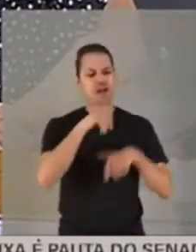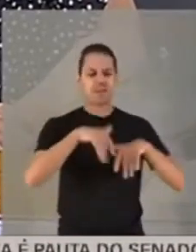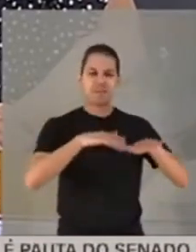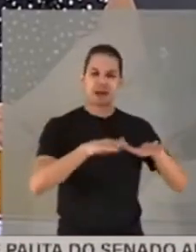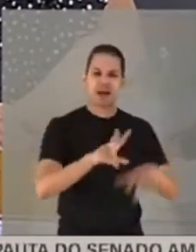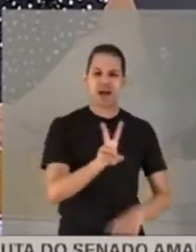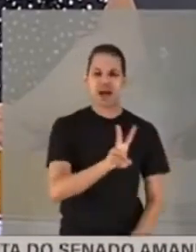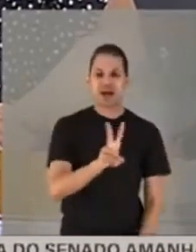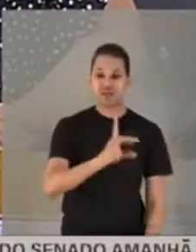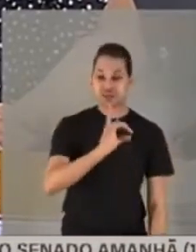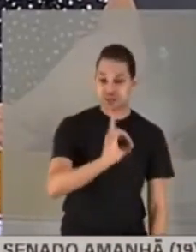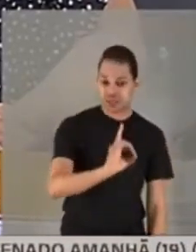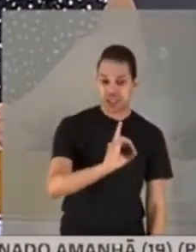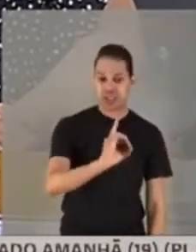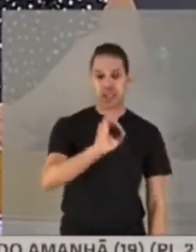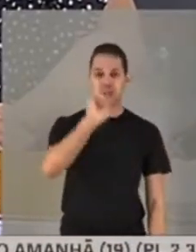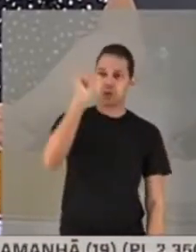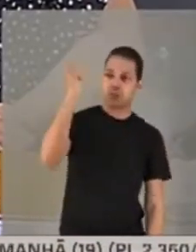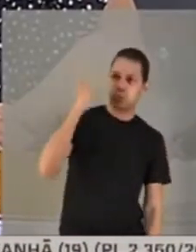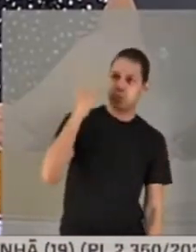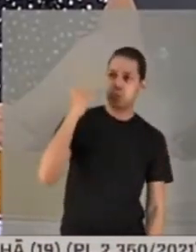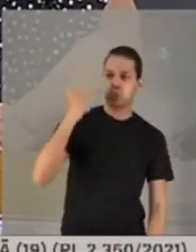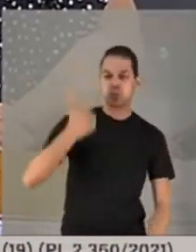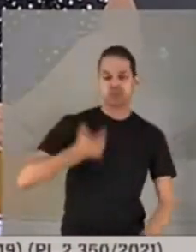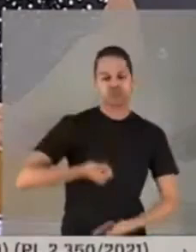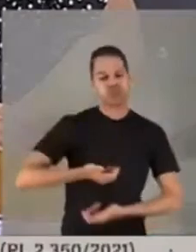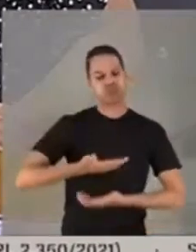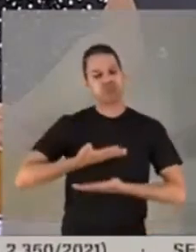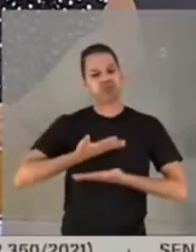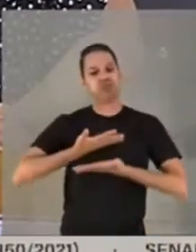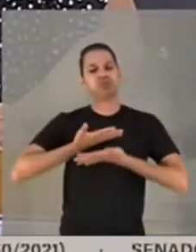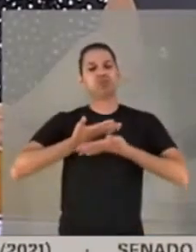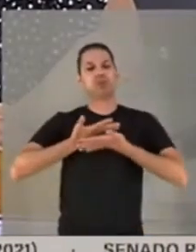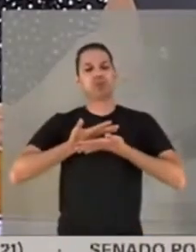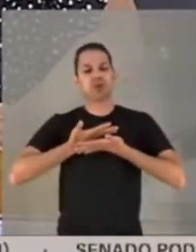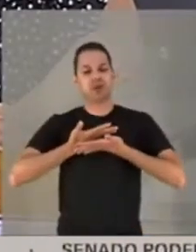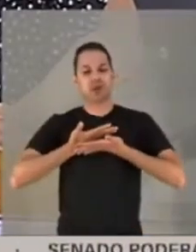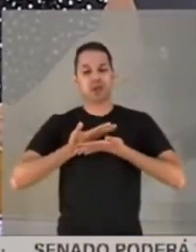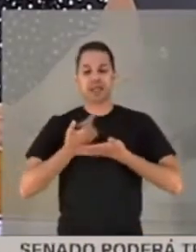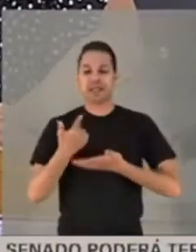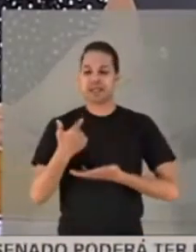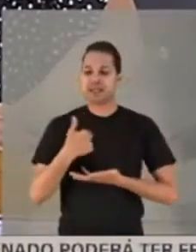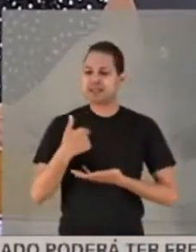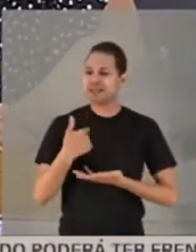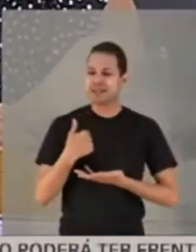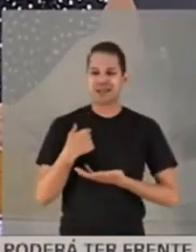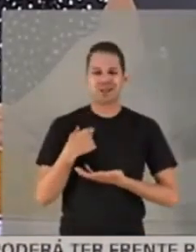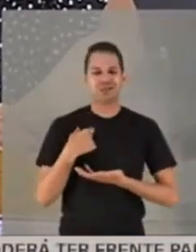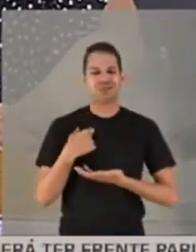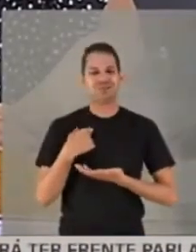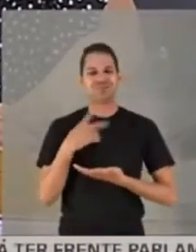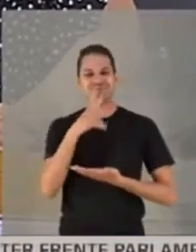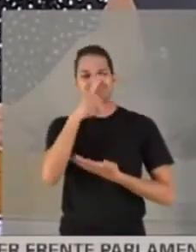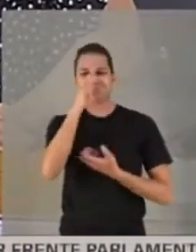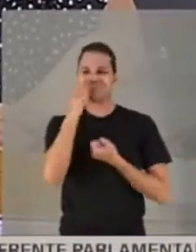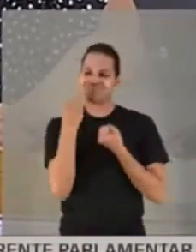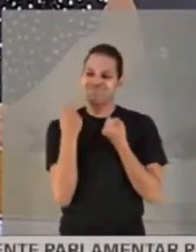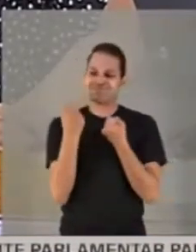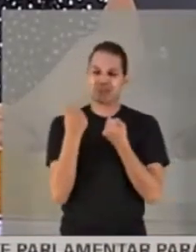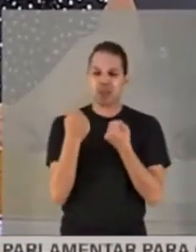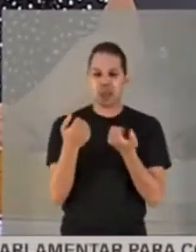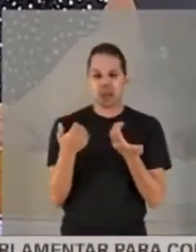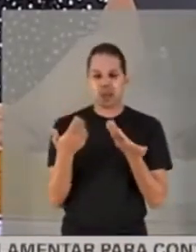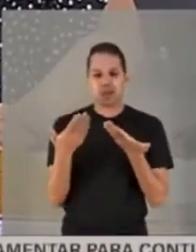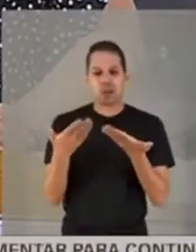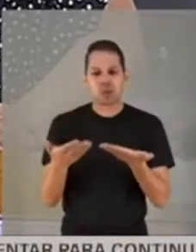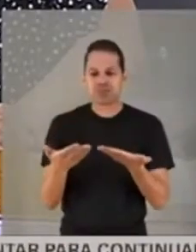D, porque para você se recuperar um pouco. E eu não tinha até nem tanta força para ir, porque minha esposa tinha